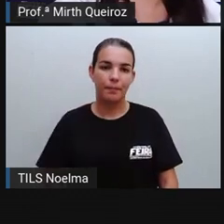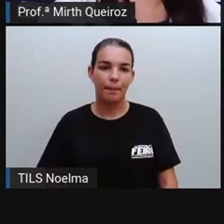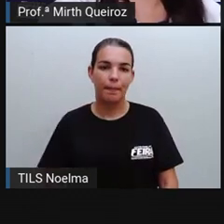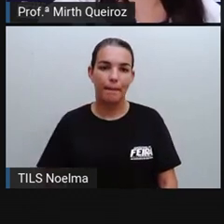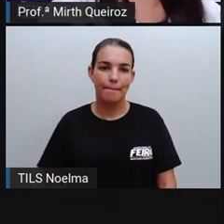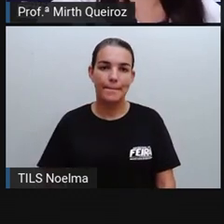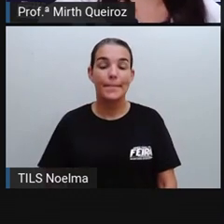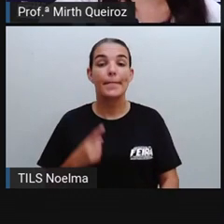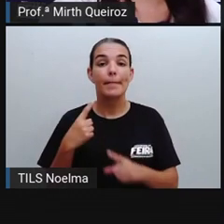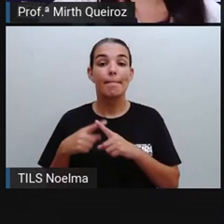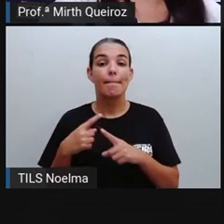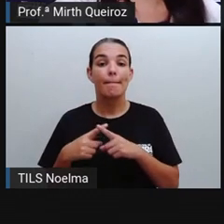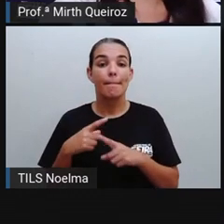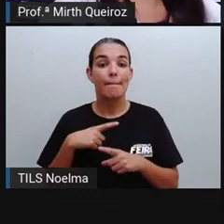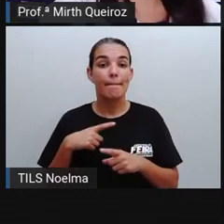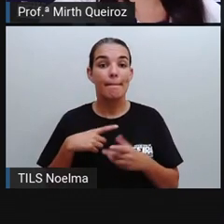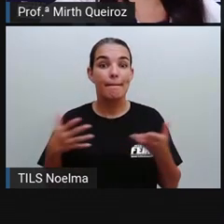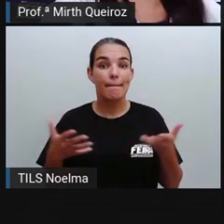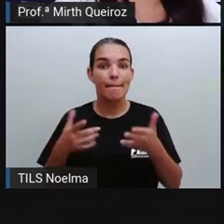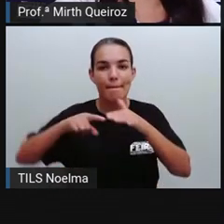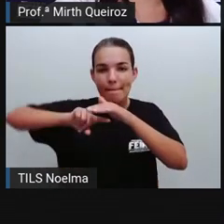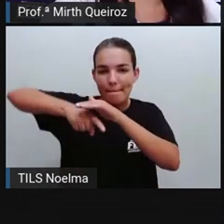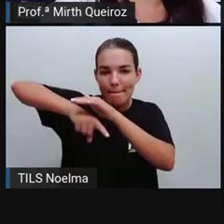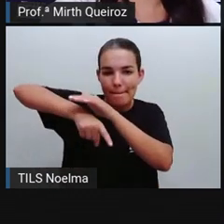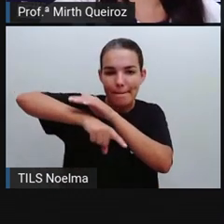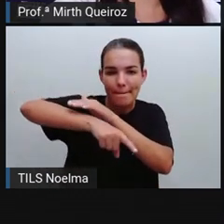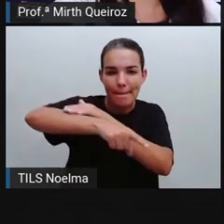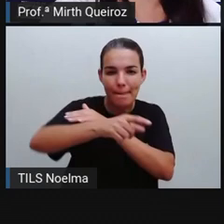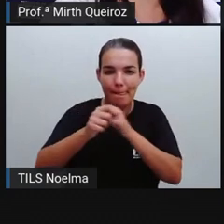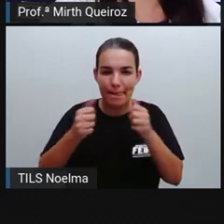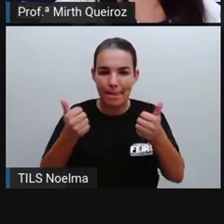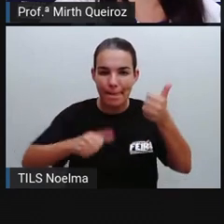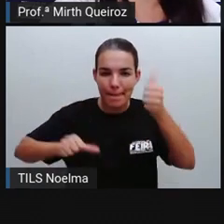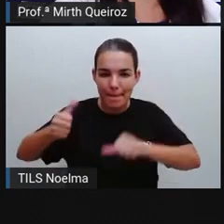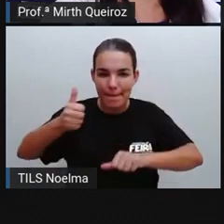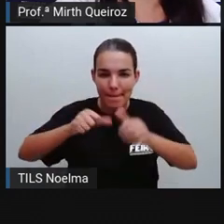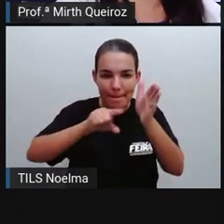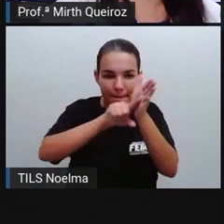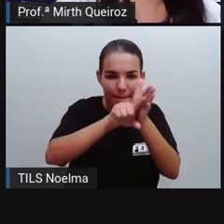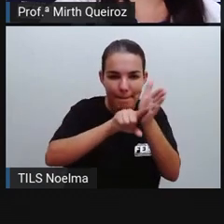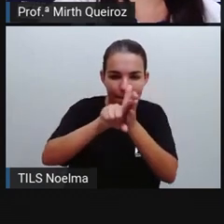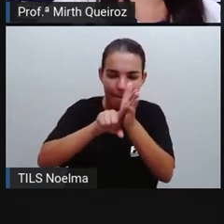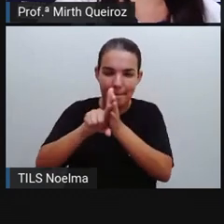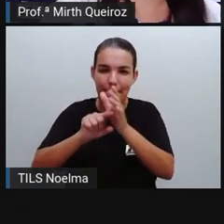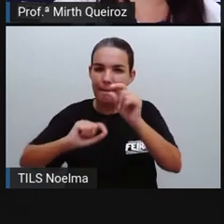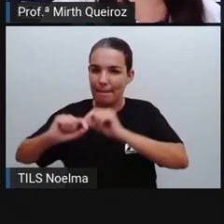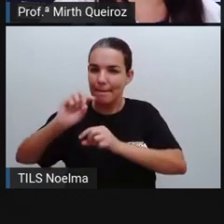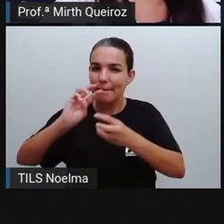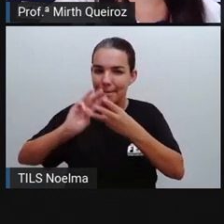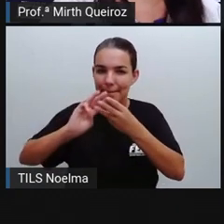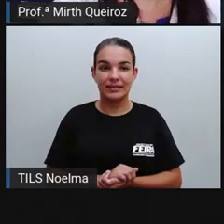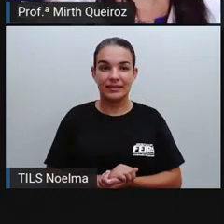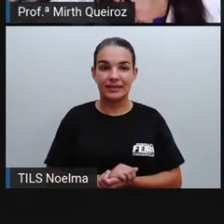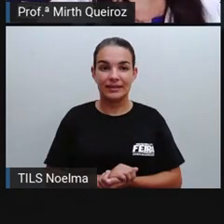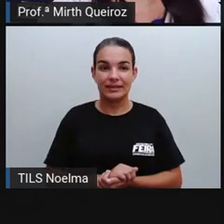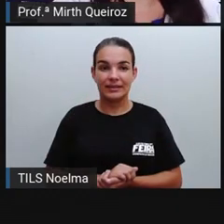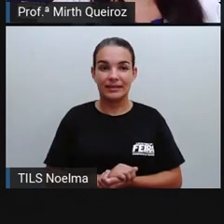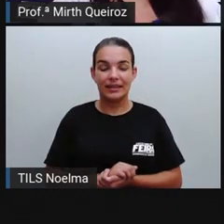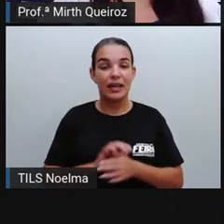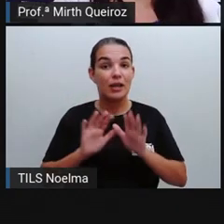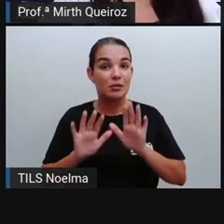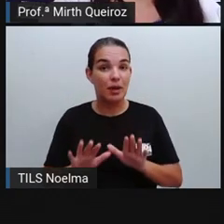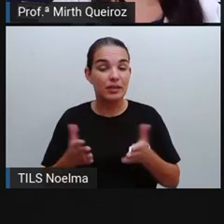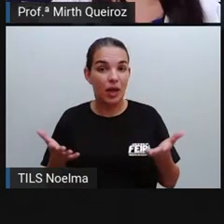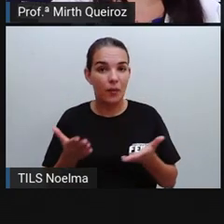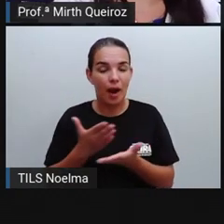Isso porque nós vamos explorar pesquisas científicas por meio da matemática. Mas, para a